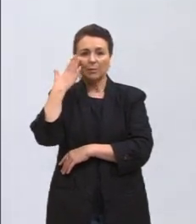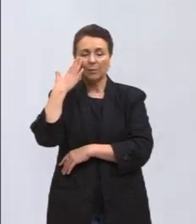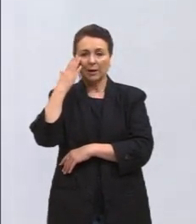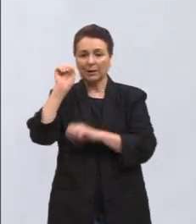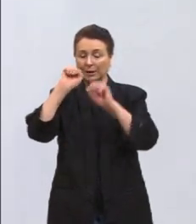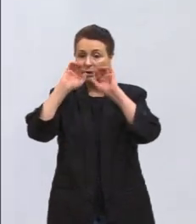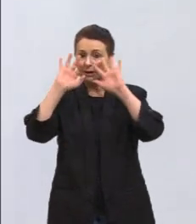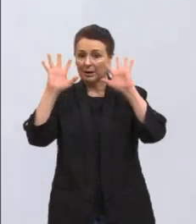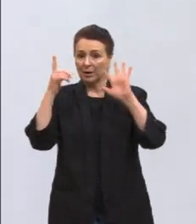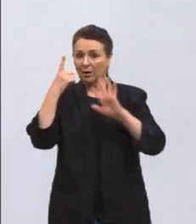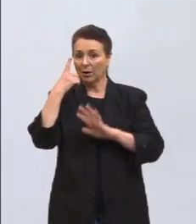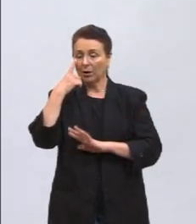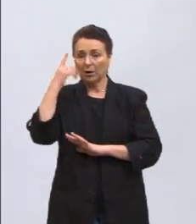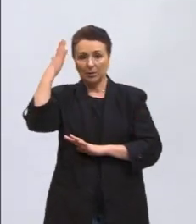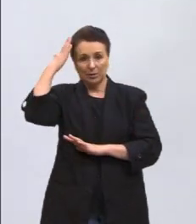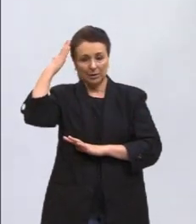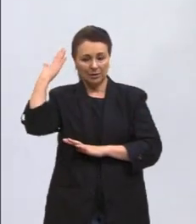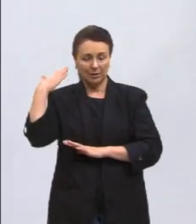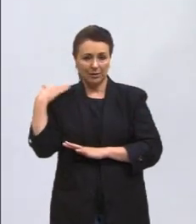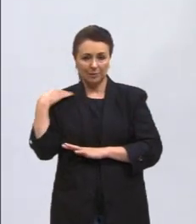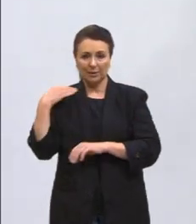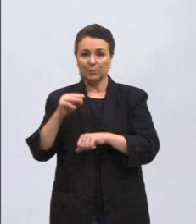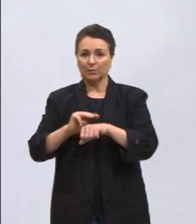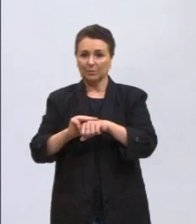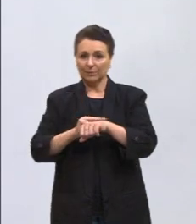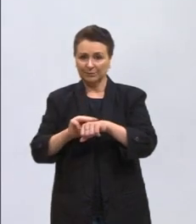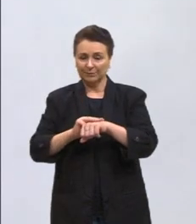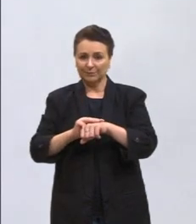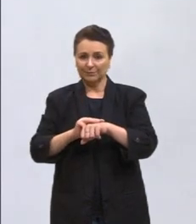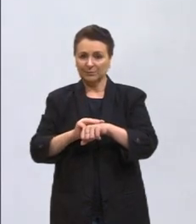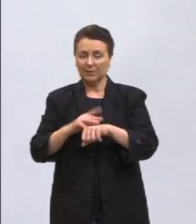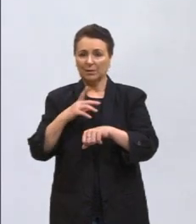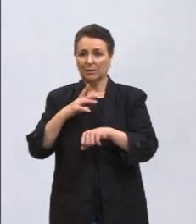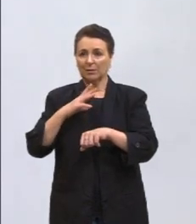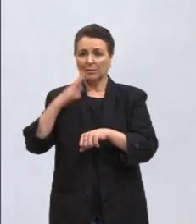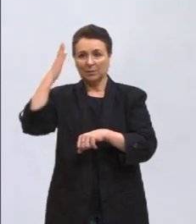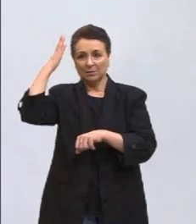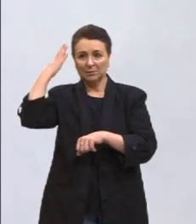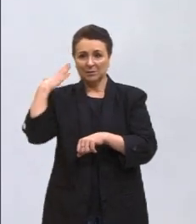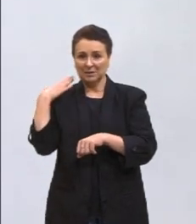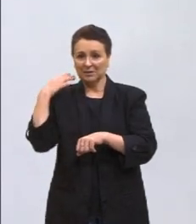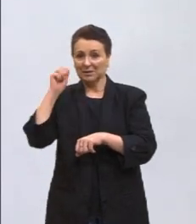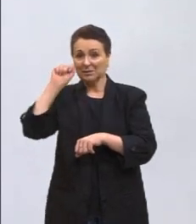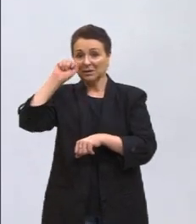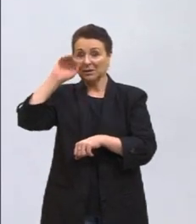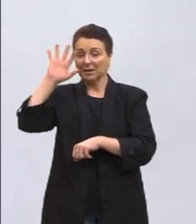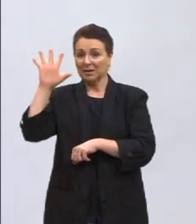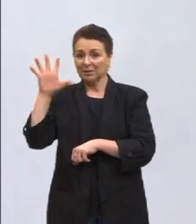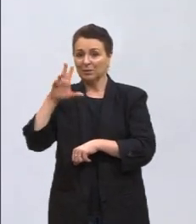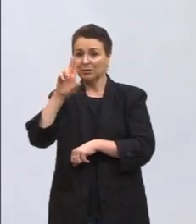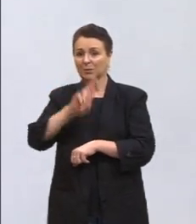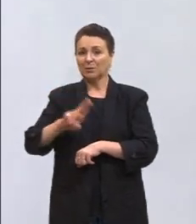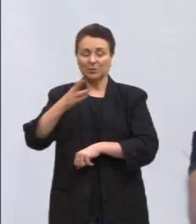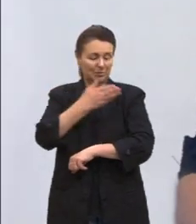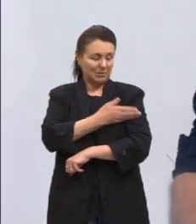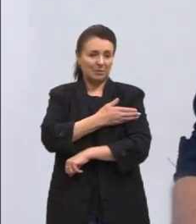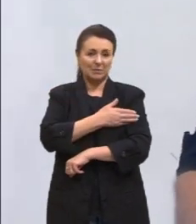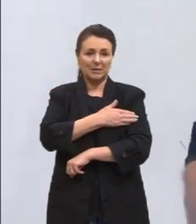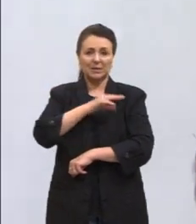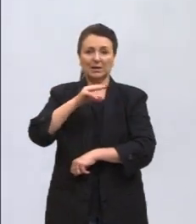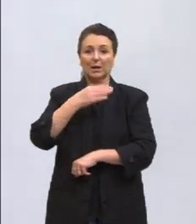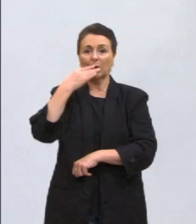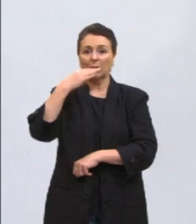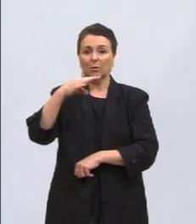tenho olhos e cabelos castanhos, cabelos bem castanhos, claros, estou usando uma camiseta magenta,